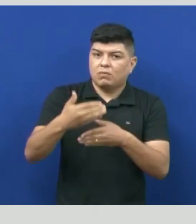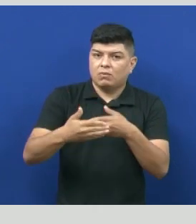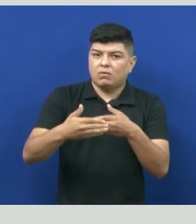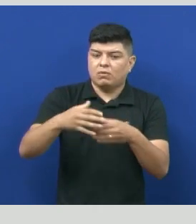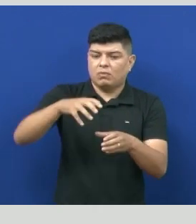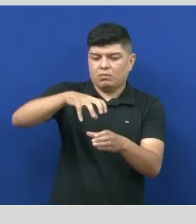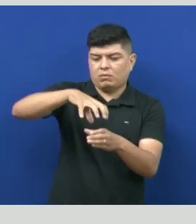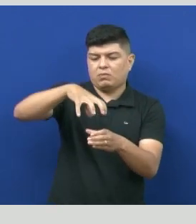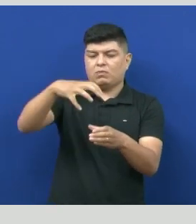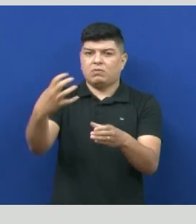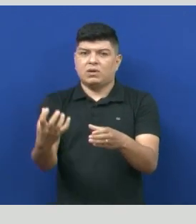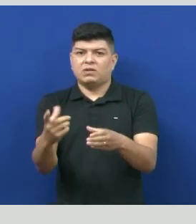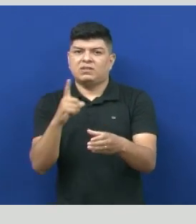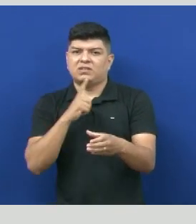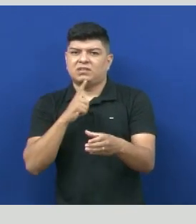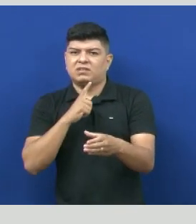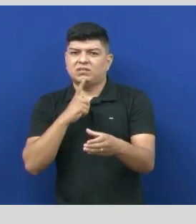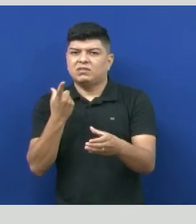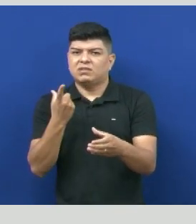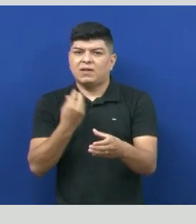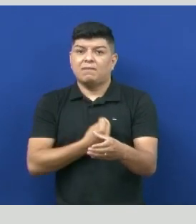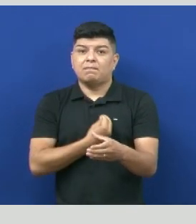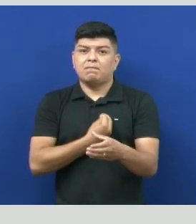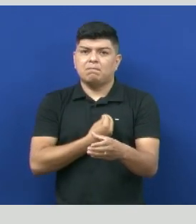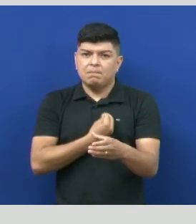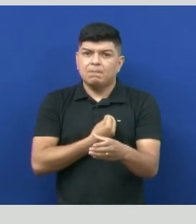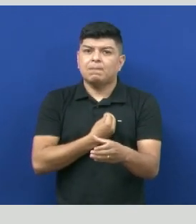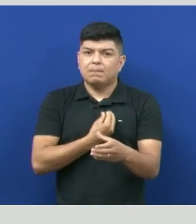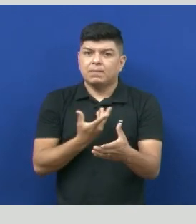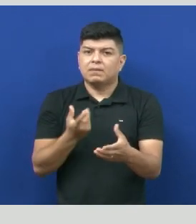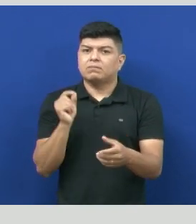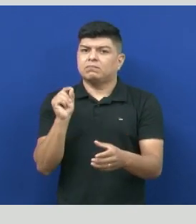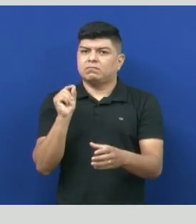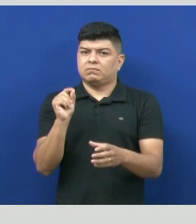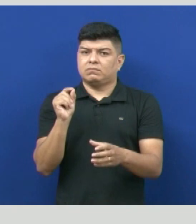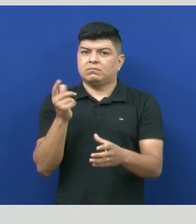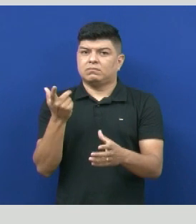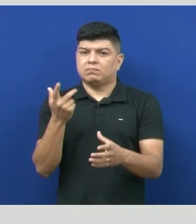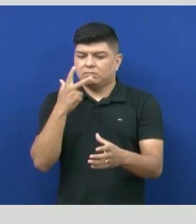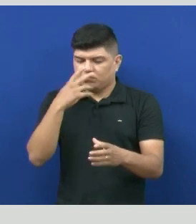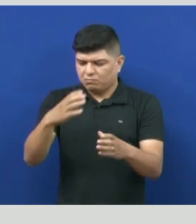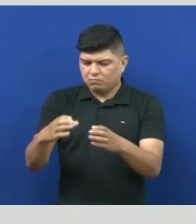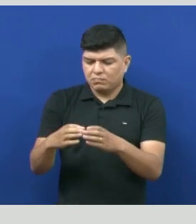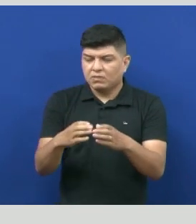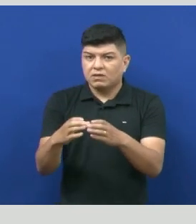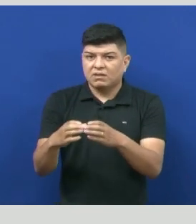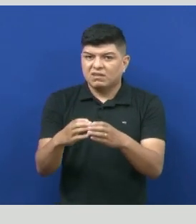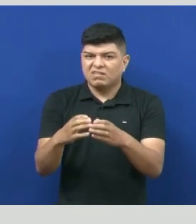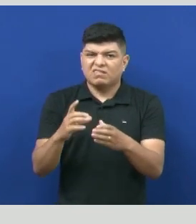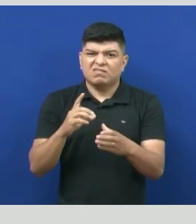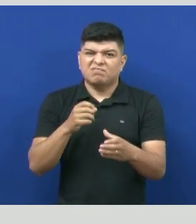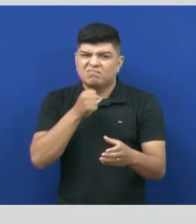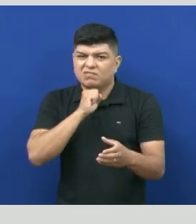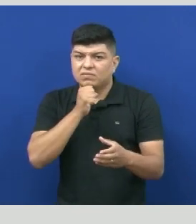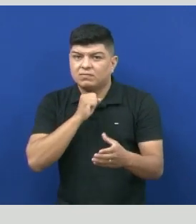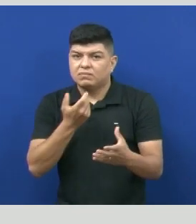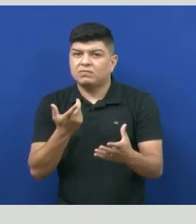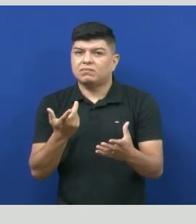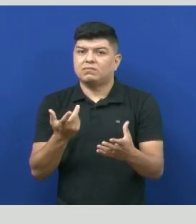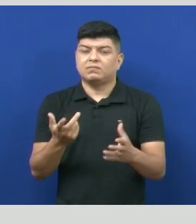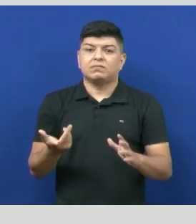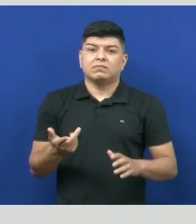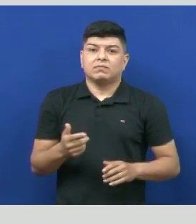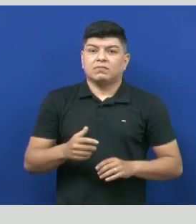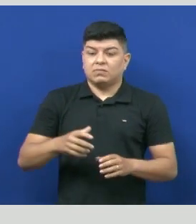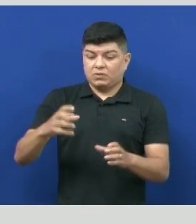aberto, apareciam ali micro-organismos que faziam com que esse caldo nutritivo se estragasse, enquanto no vidro que